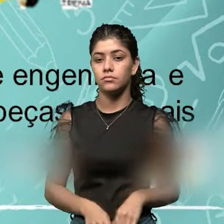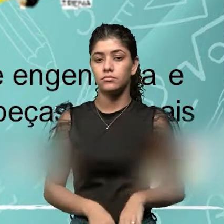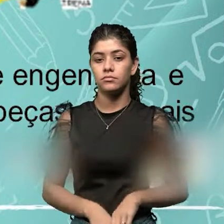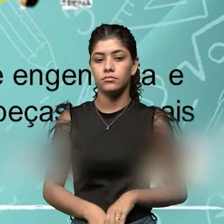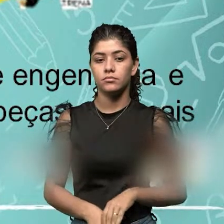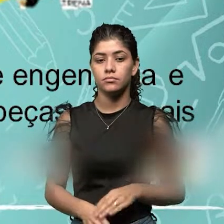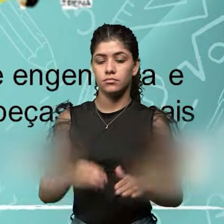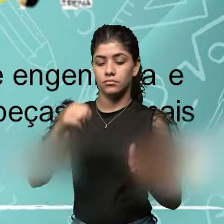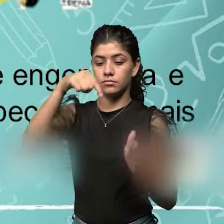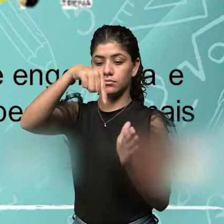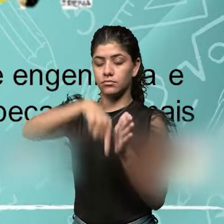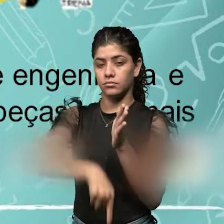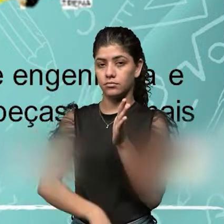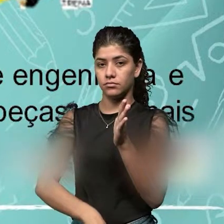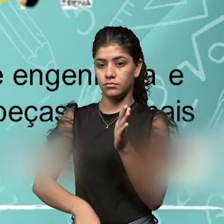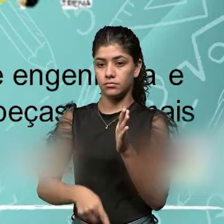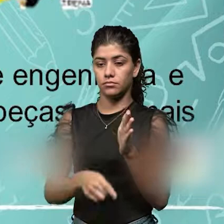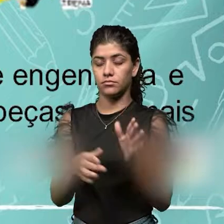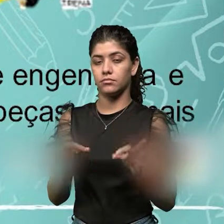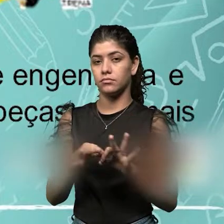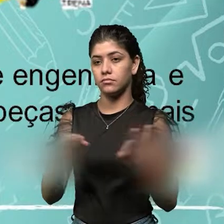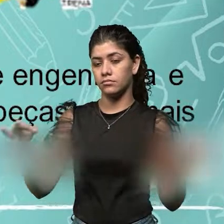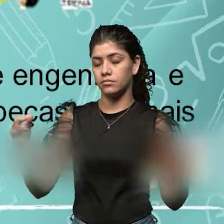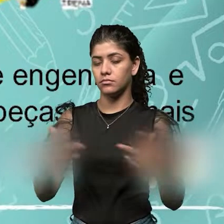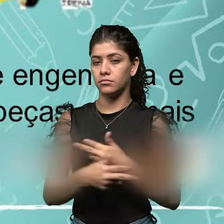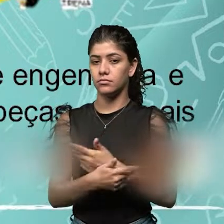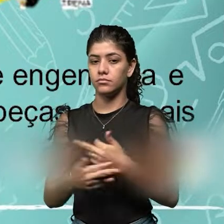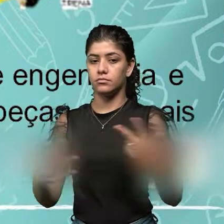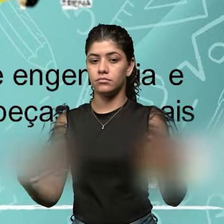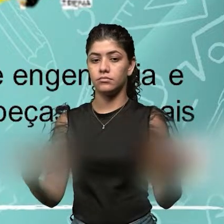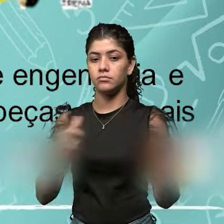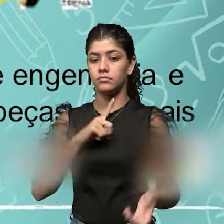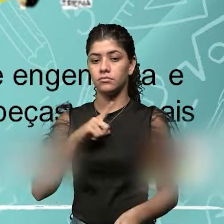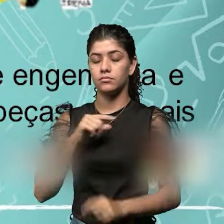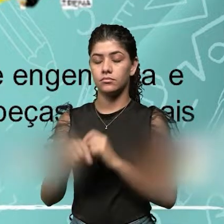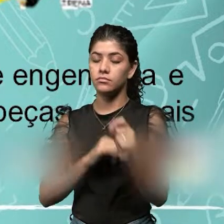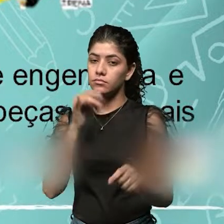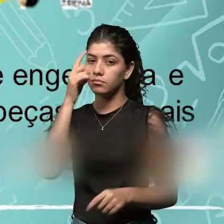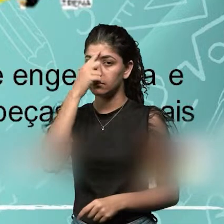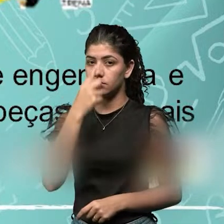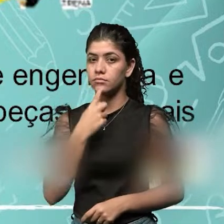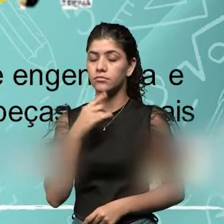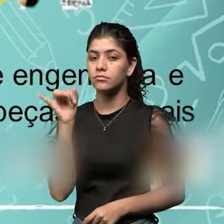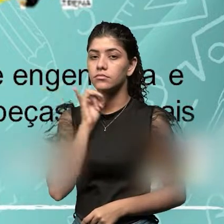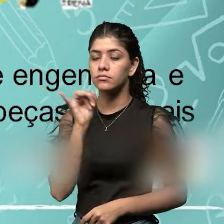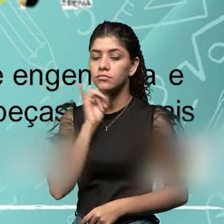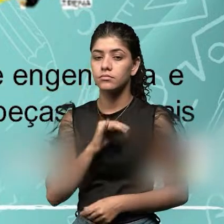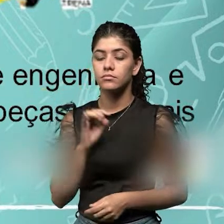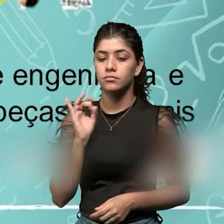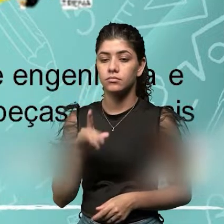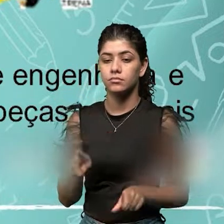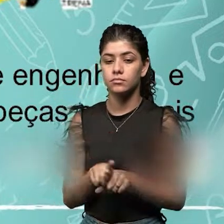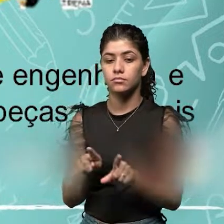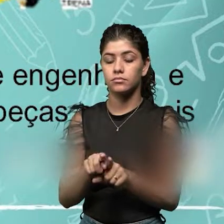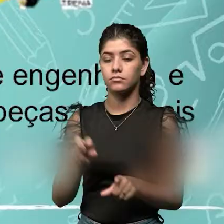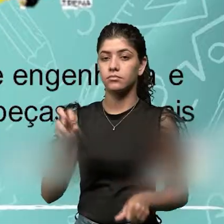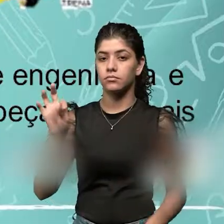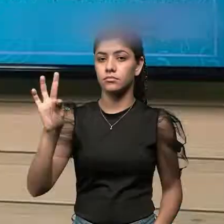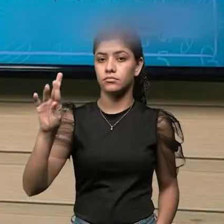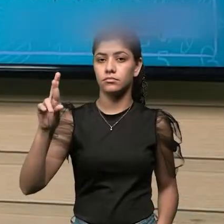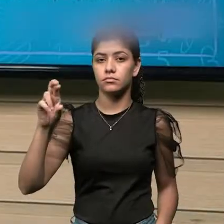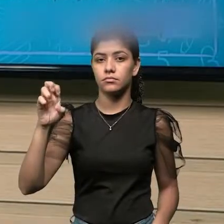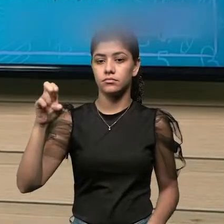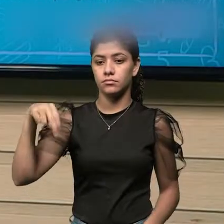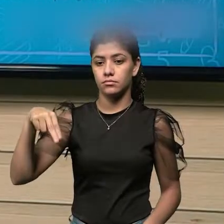profundidade, ângulos, comprimento, etc. Aqui nós temos só um exemplo de uma régua e de uma trena, como vocês podem observar.